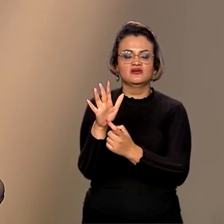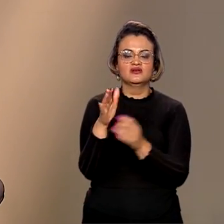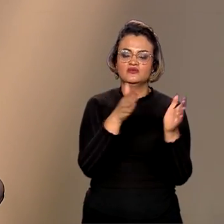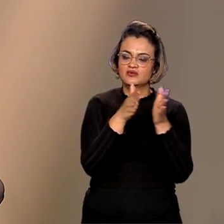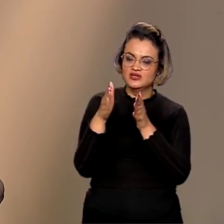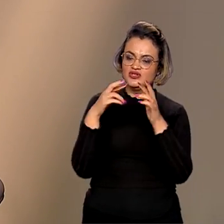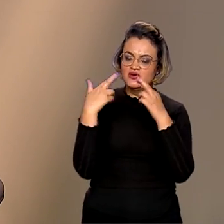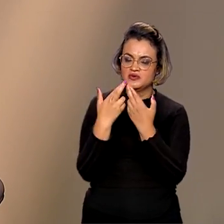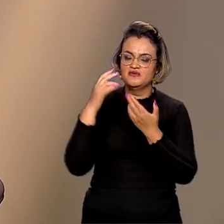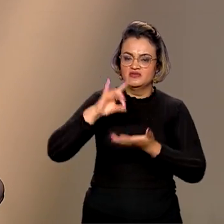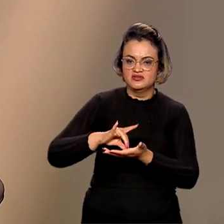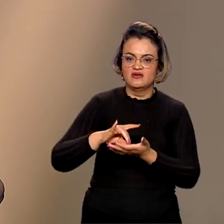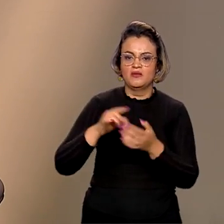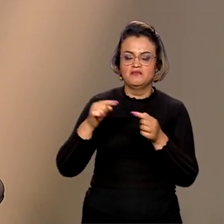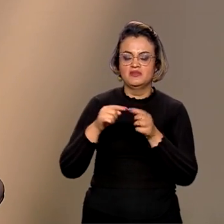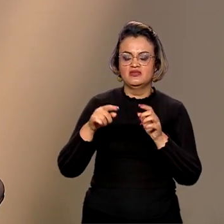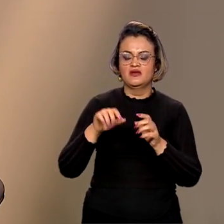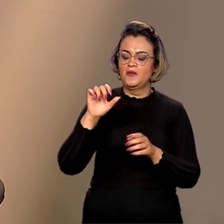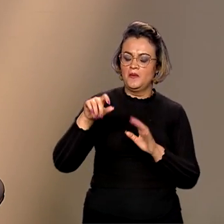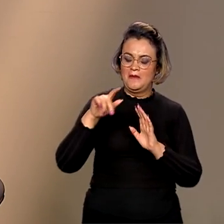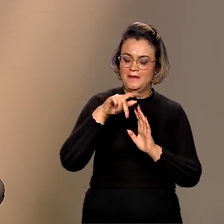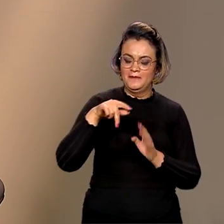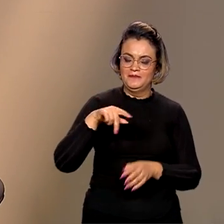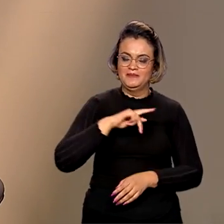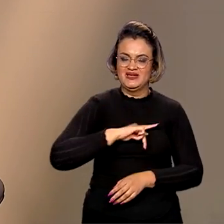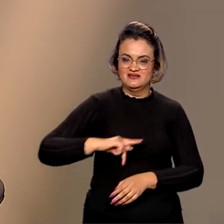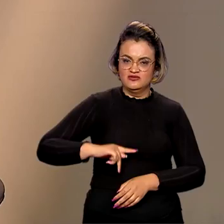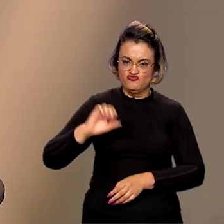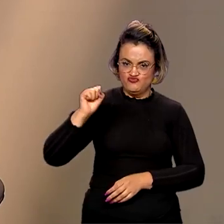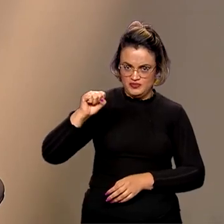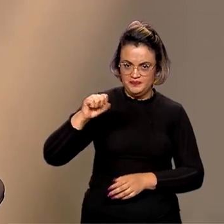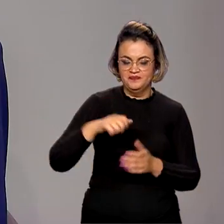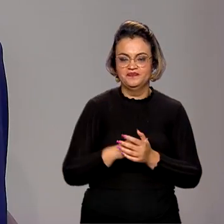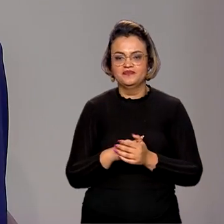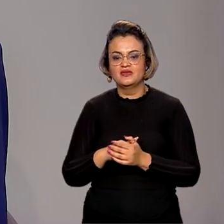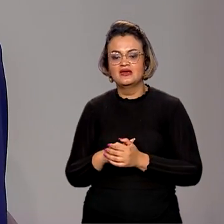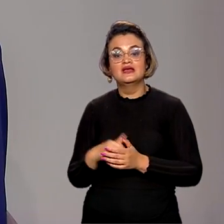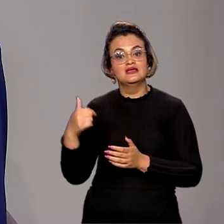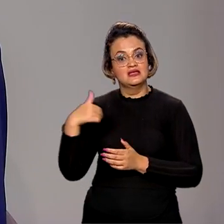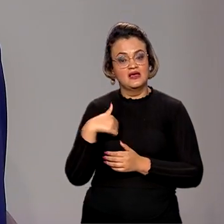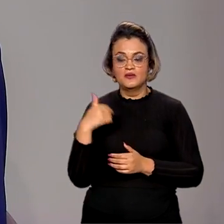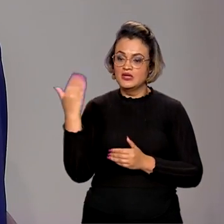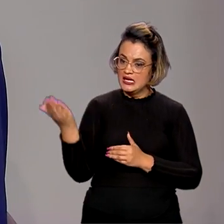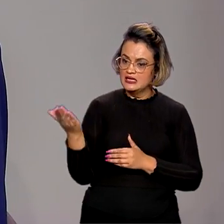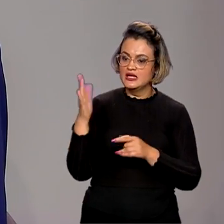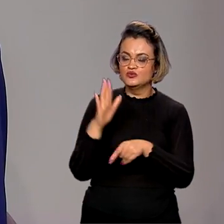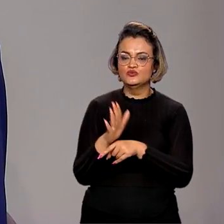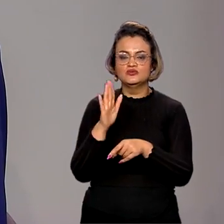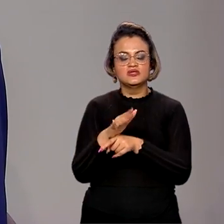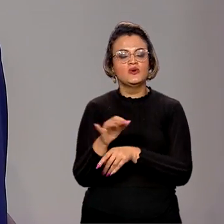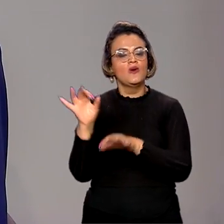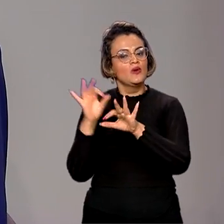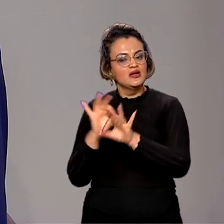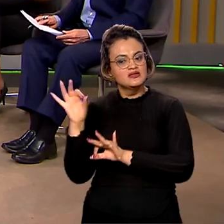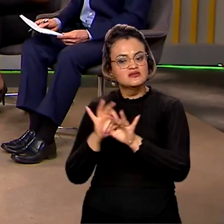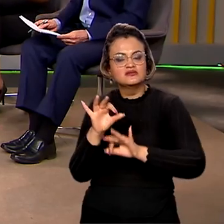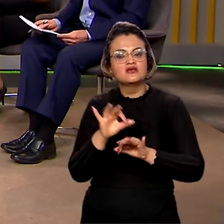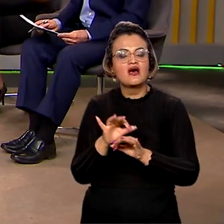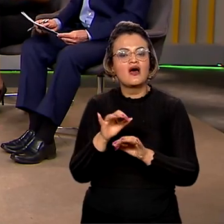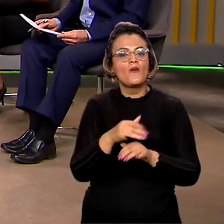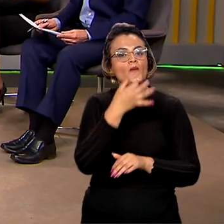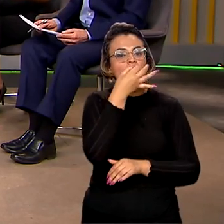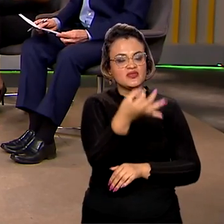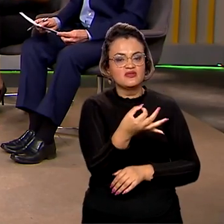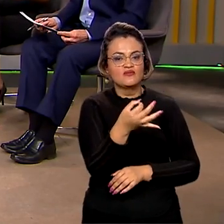oficial para os oito presidentes. E ali, nós estamos trabalhando, e eu aqui, ajudando nessa construção da posição